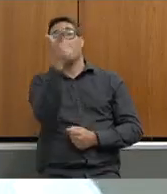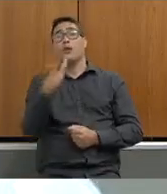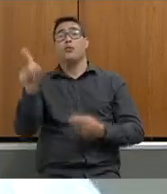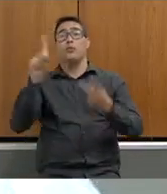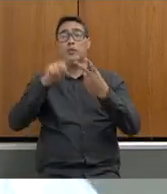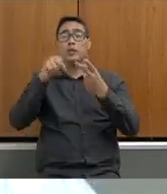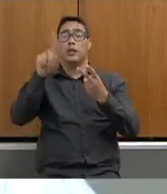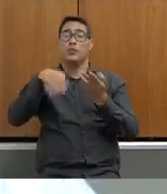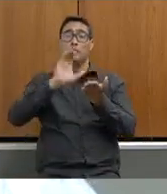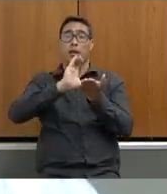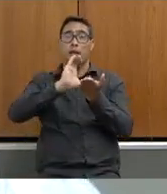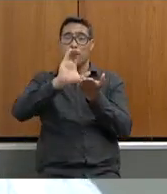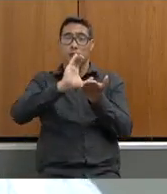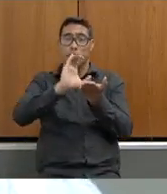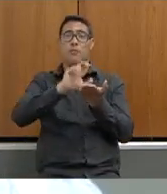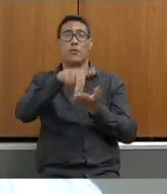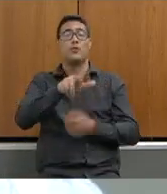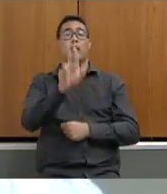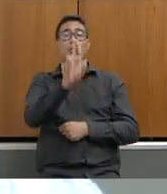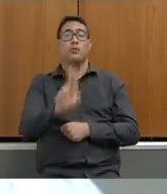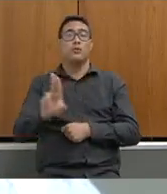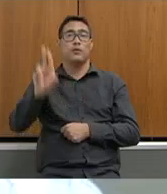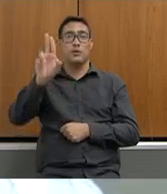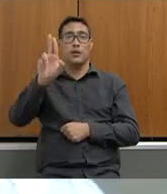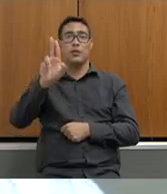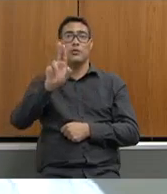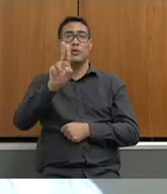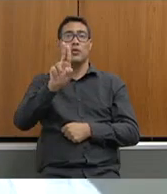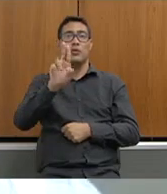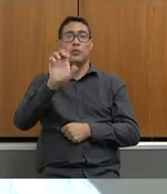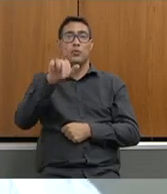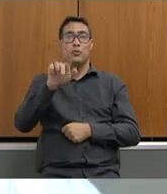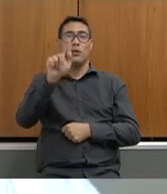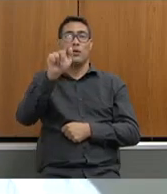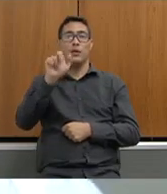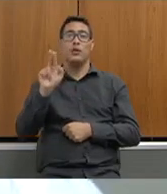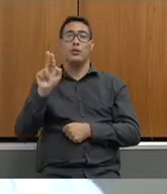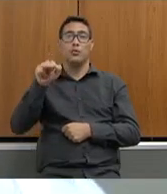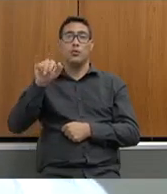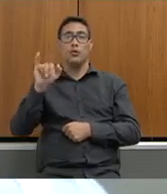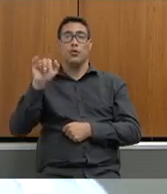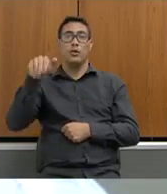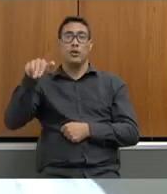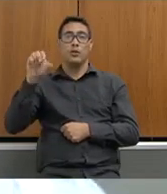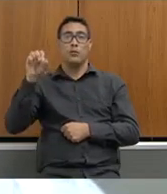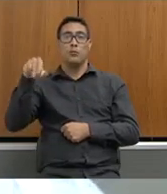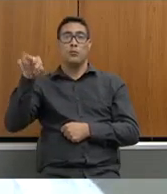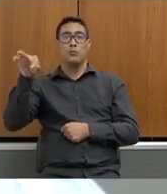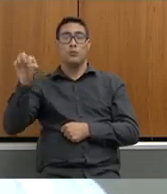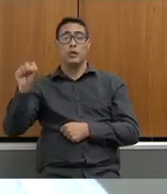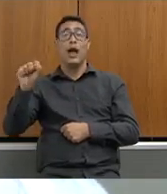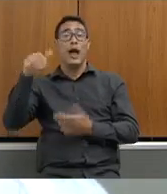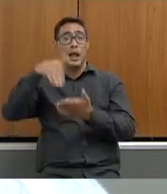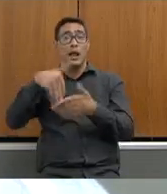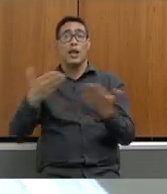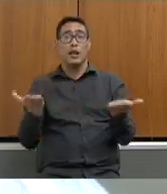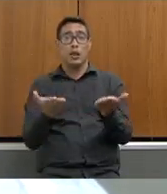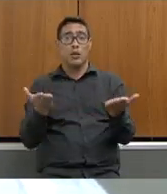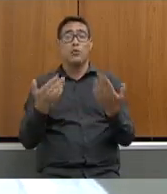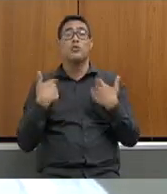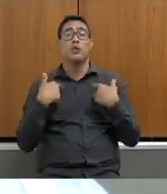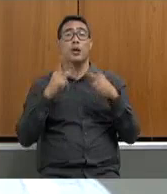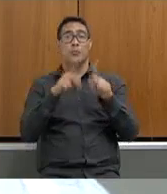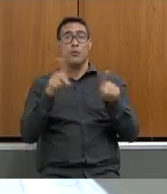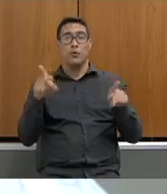os investimentos nas universidades na Unimontes até hoje tem chegado no meu gabinete professor das